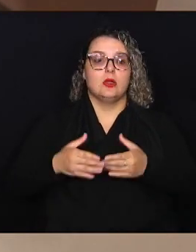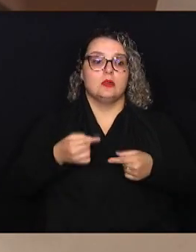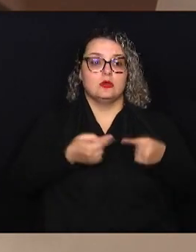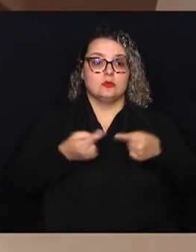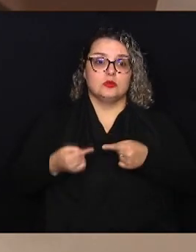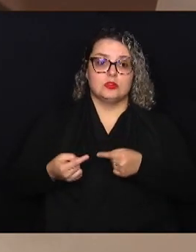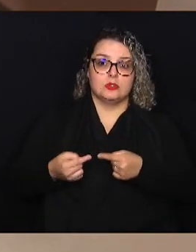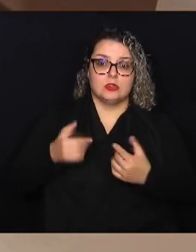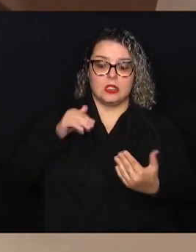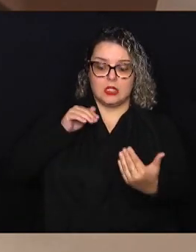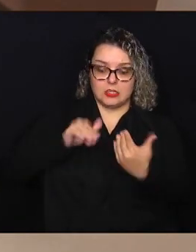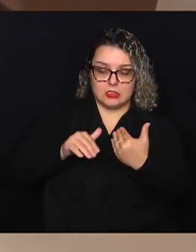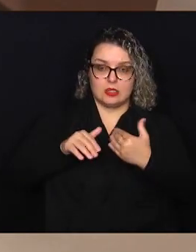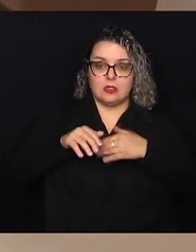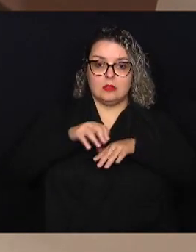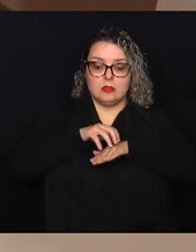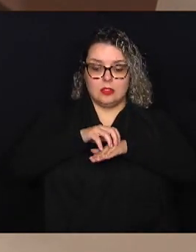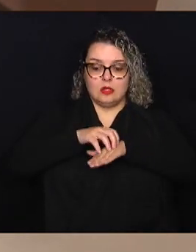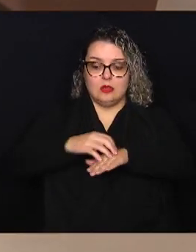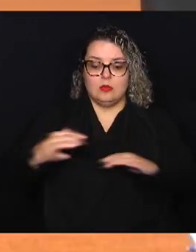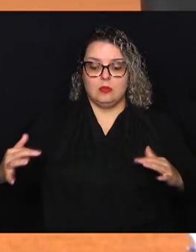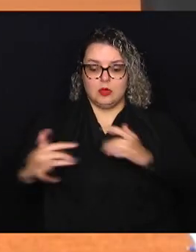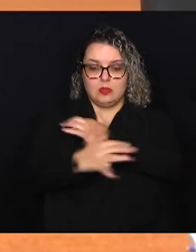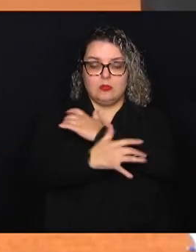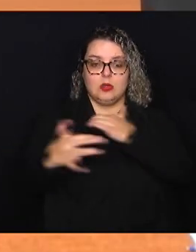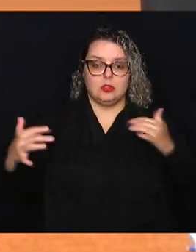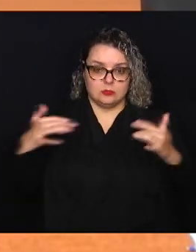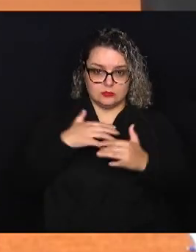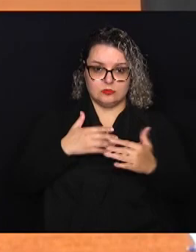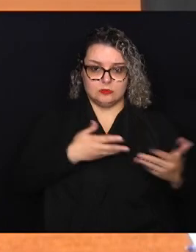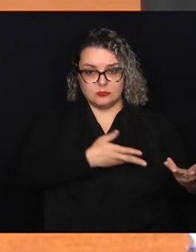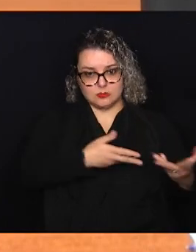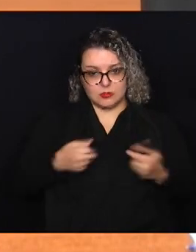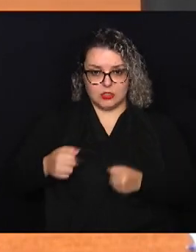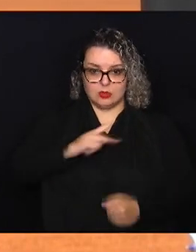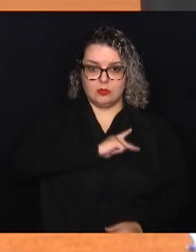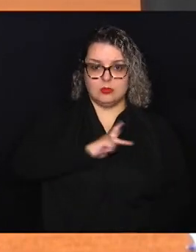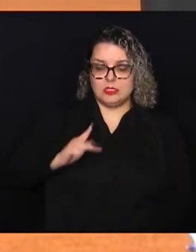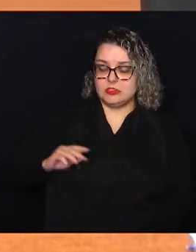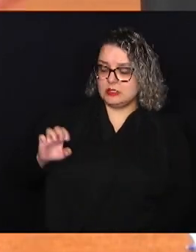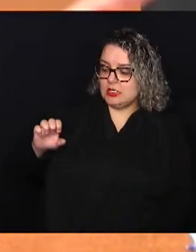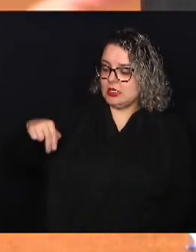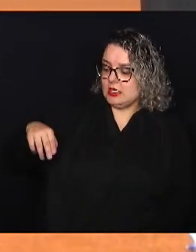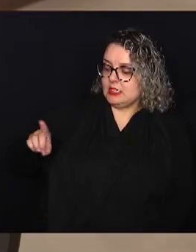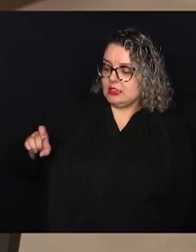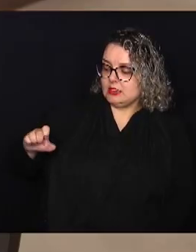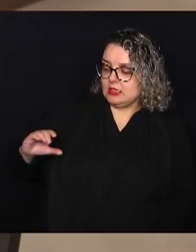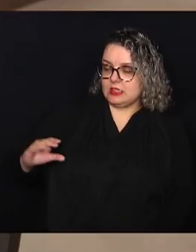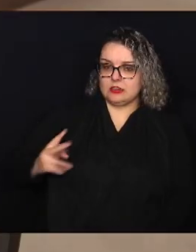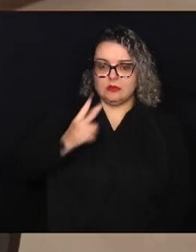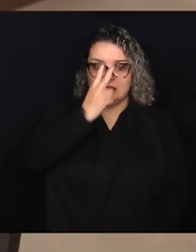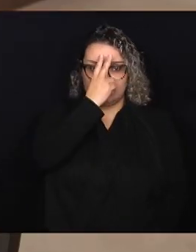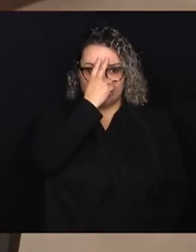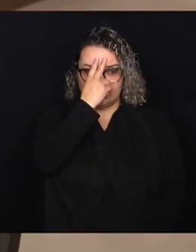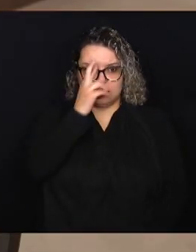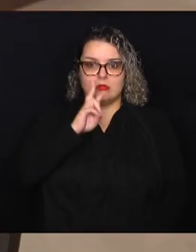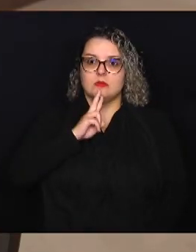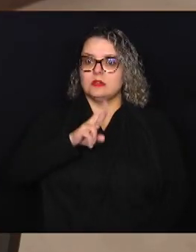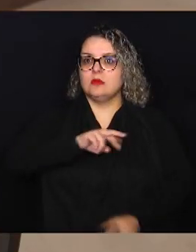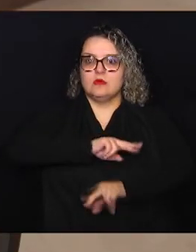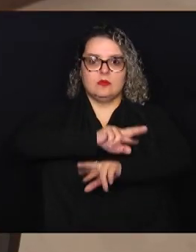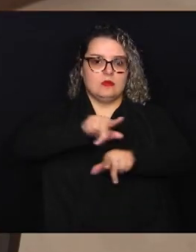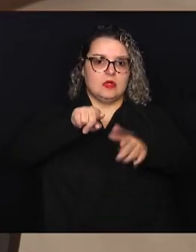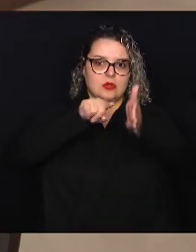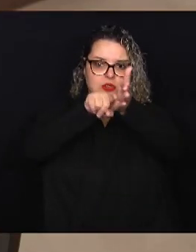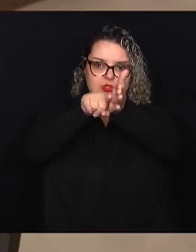trânsito e mobilidade urbana e o convidado foi o presidente da INDEC, Vinícius Riveretti, que respondeu diversos